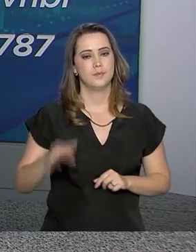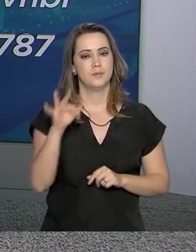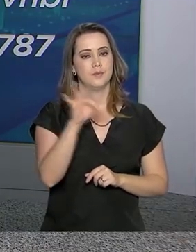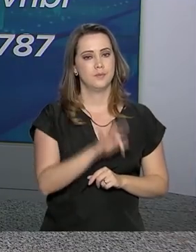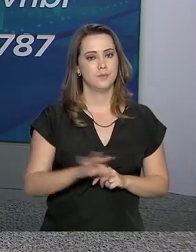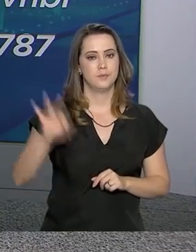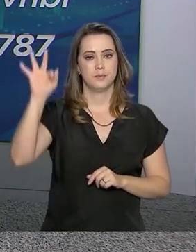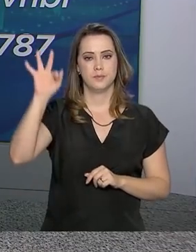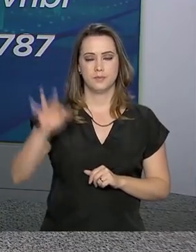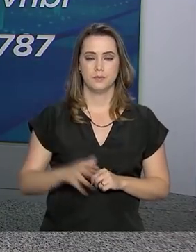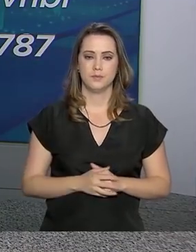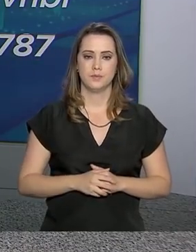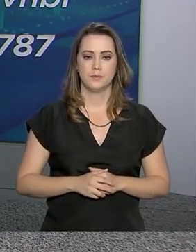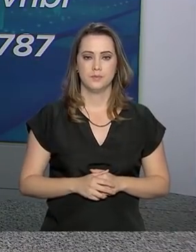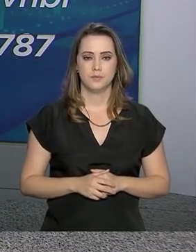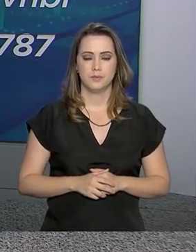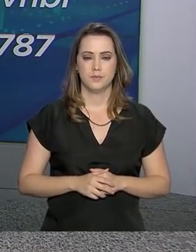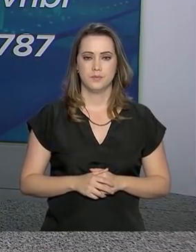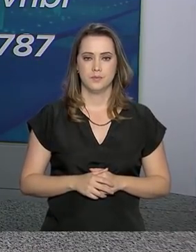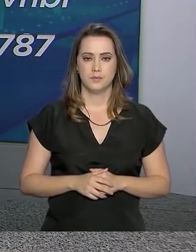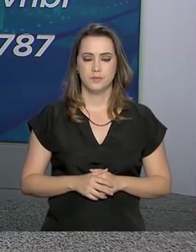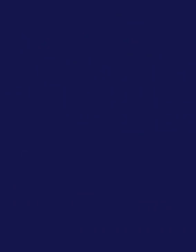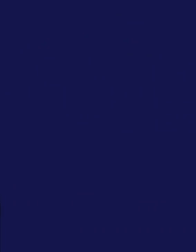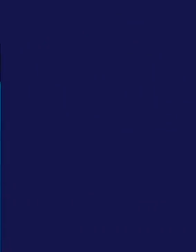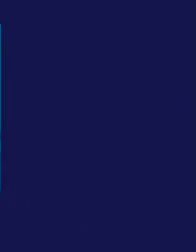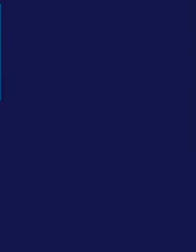gente na NBR e a TV do Governo Federal.